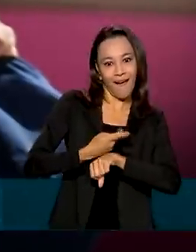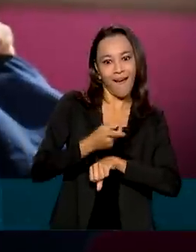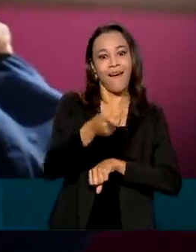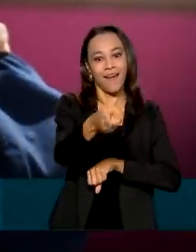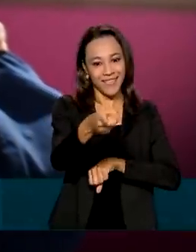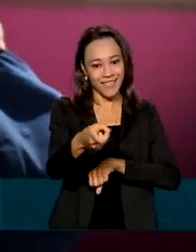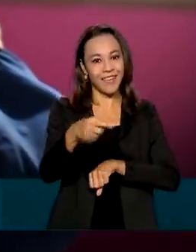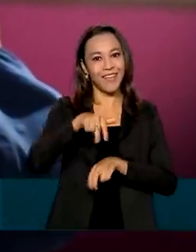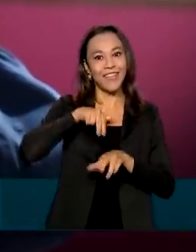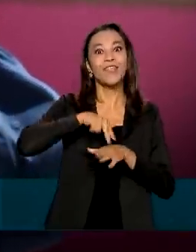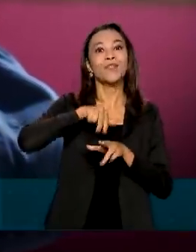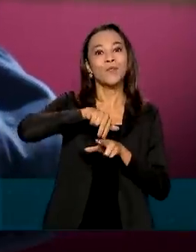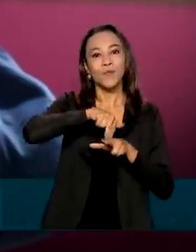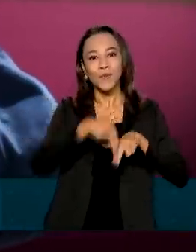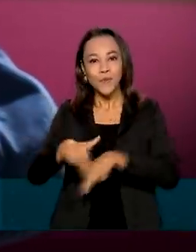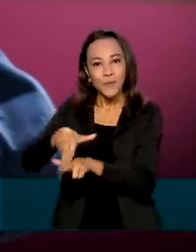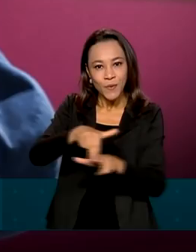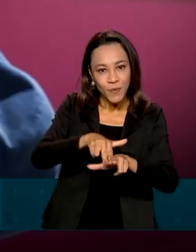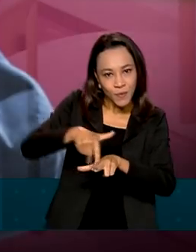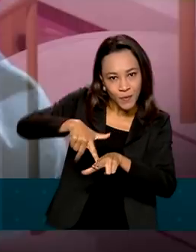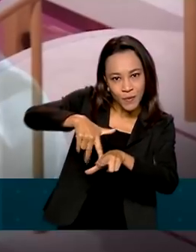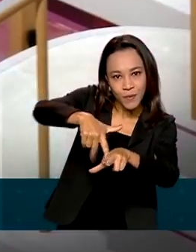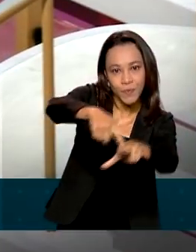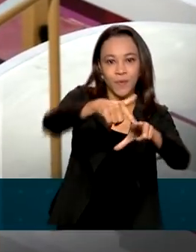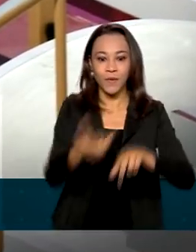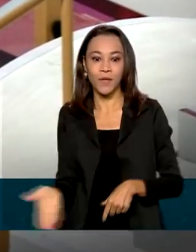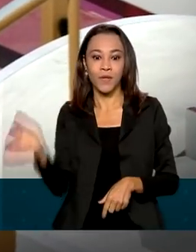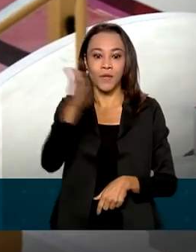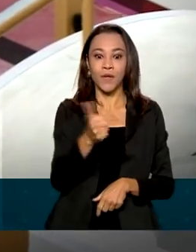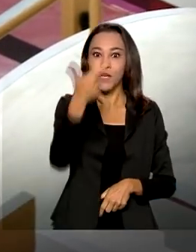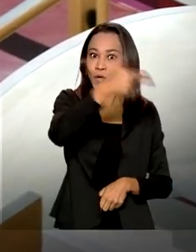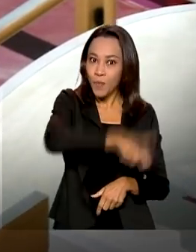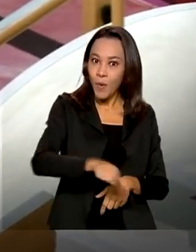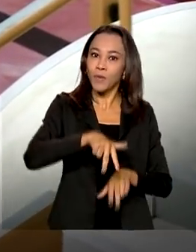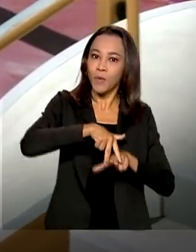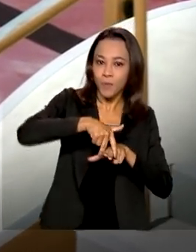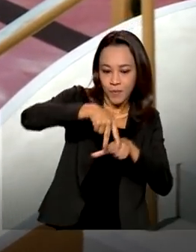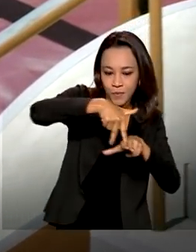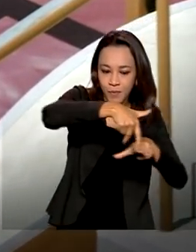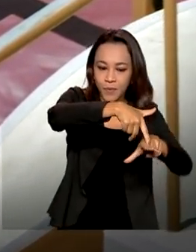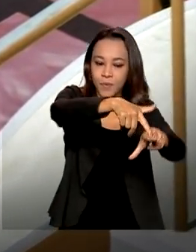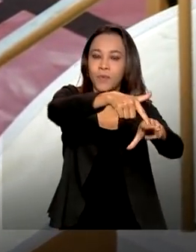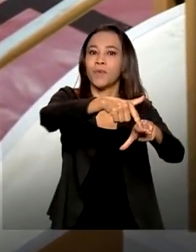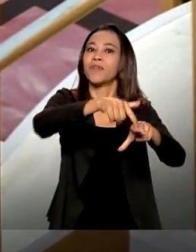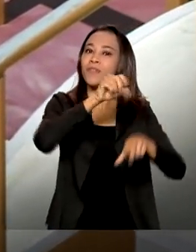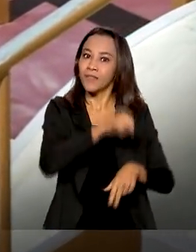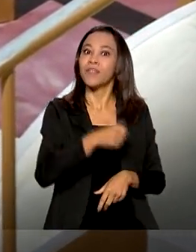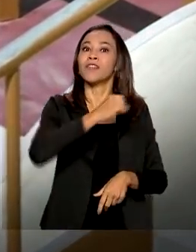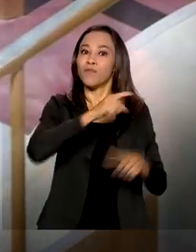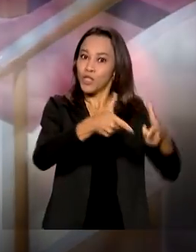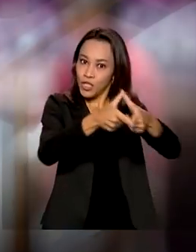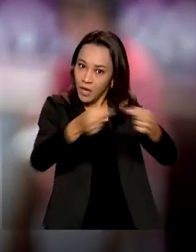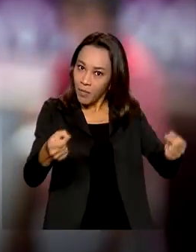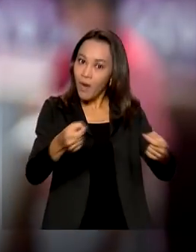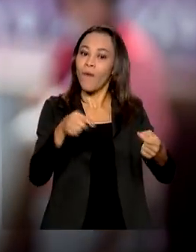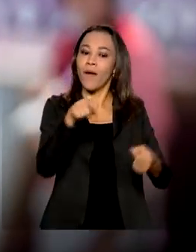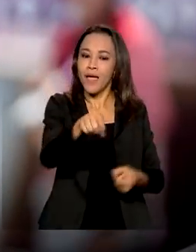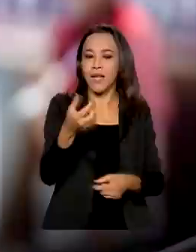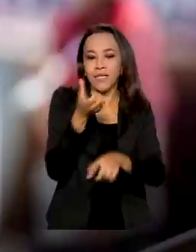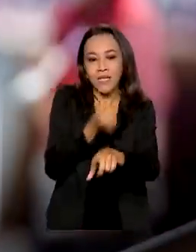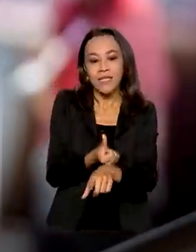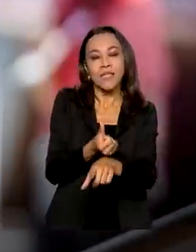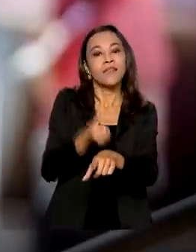Olimpíadas. O ouro nas disputas do street masculino no skate ficou com o Japão. Kelvin é um dos 65